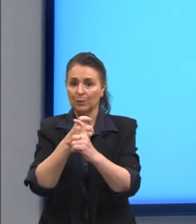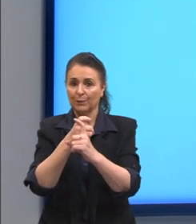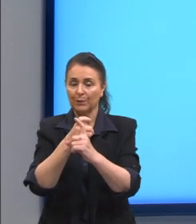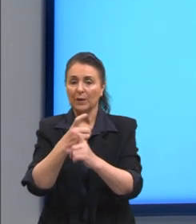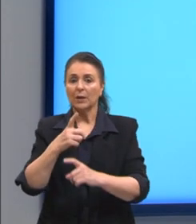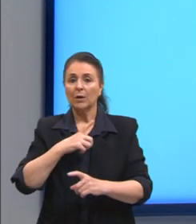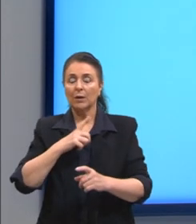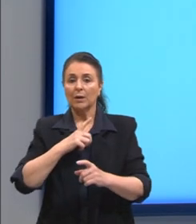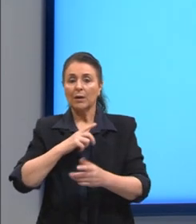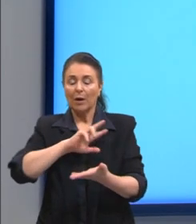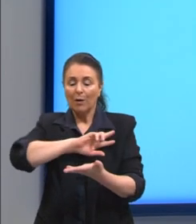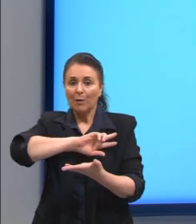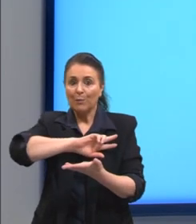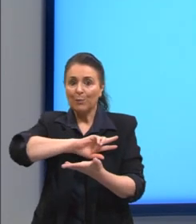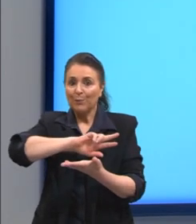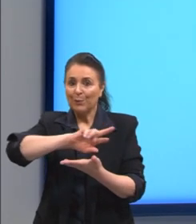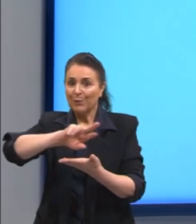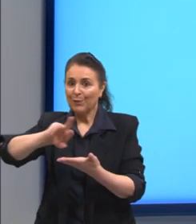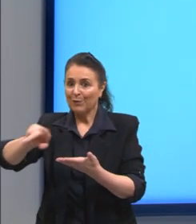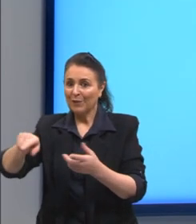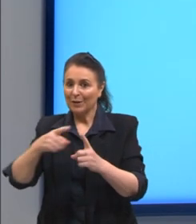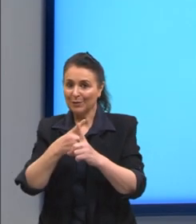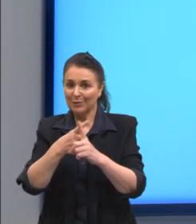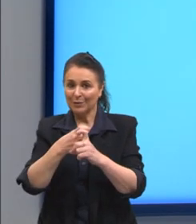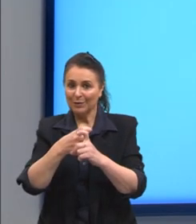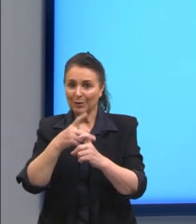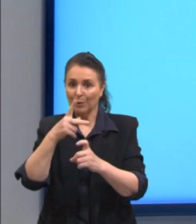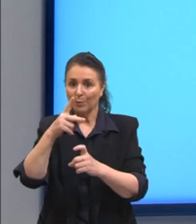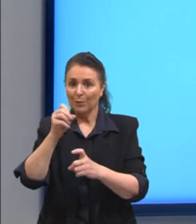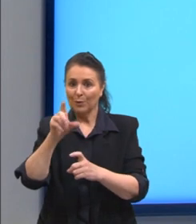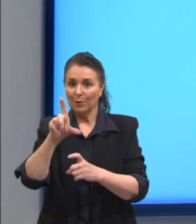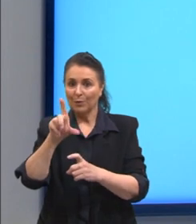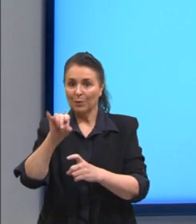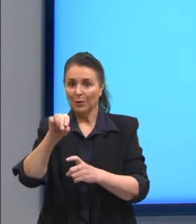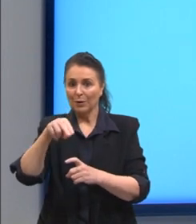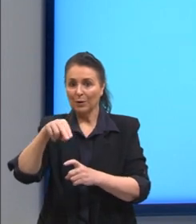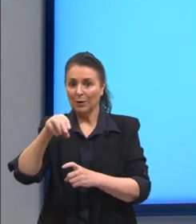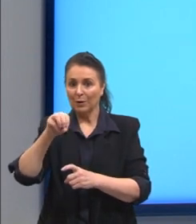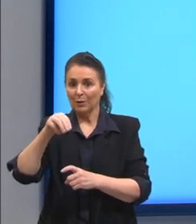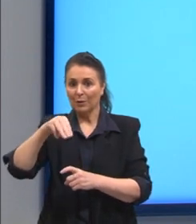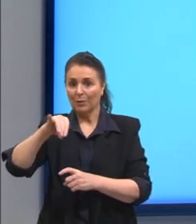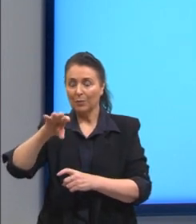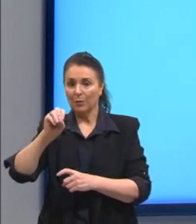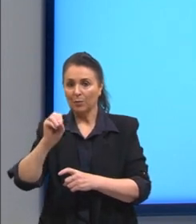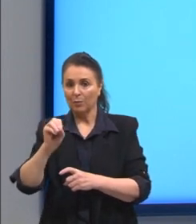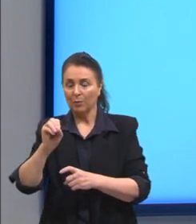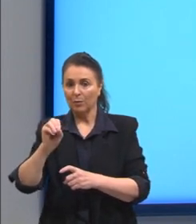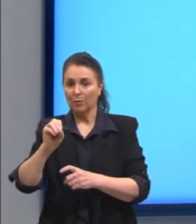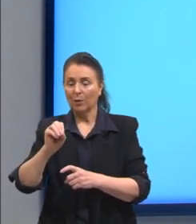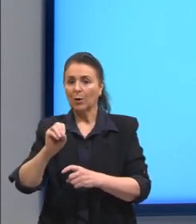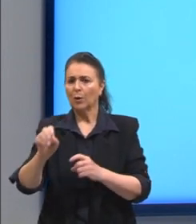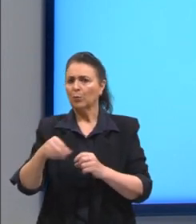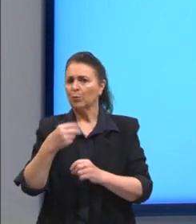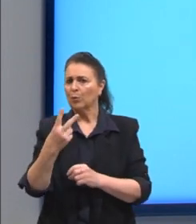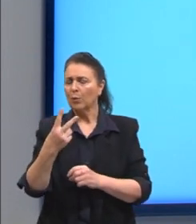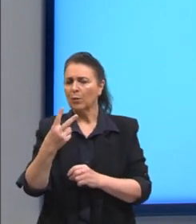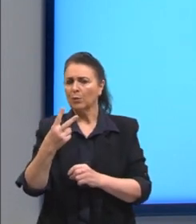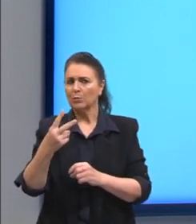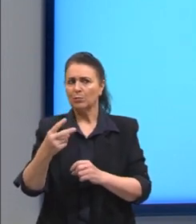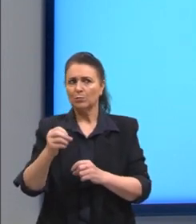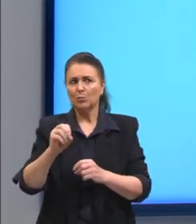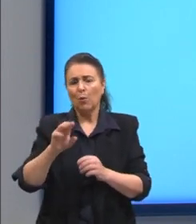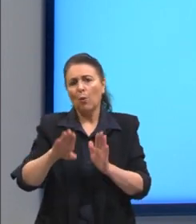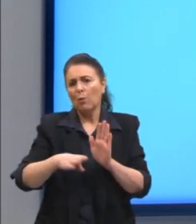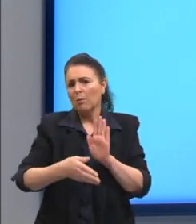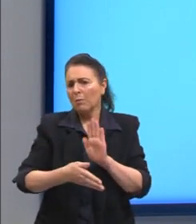Enquanto polinômios, é uma expressão algébrica, mas ela é composta por dois ou mais monômios,